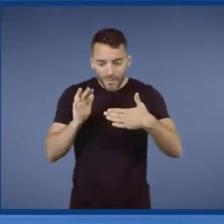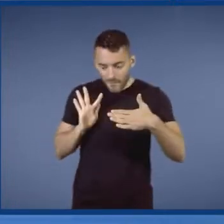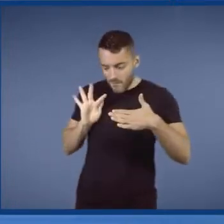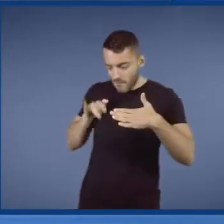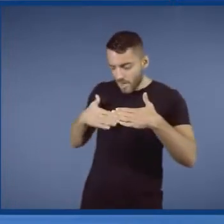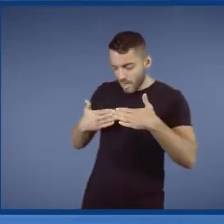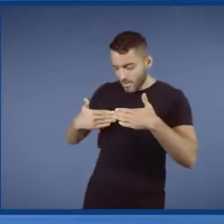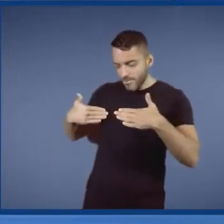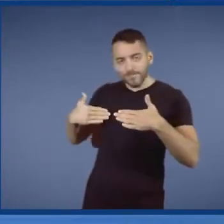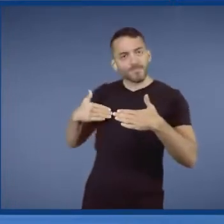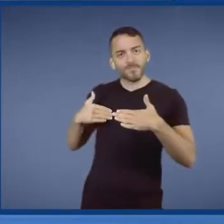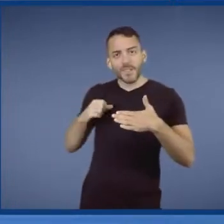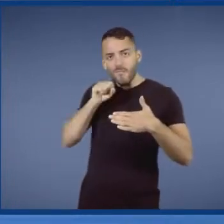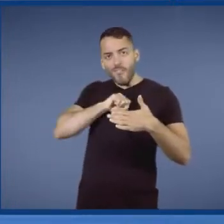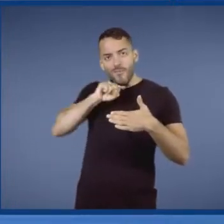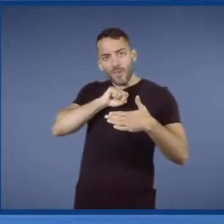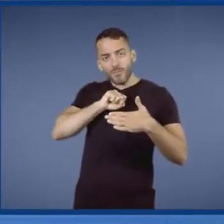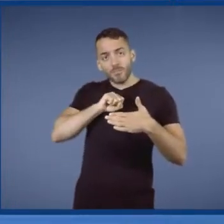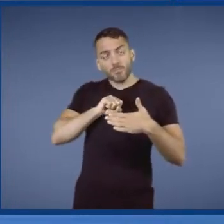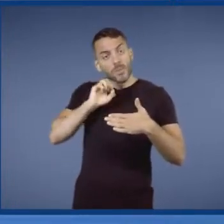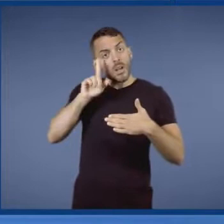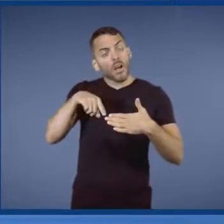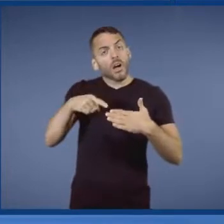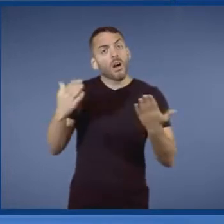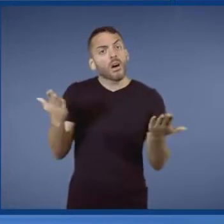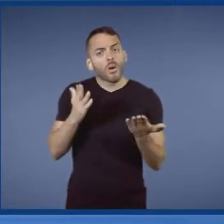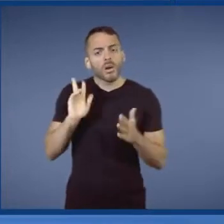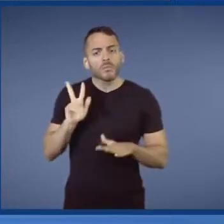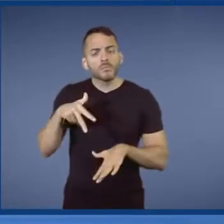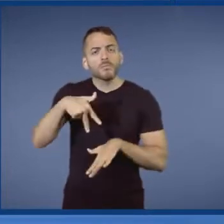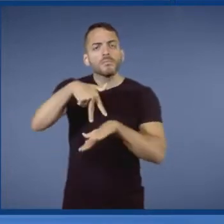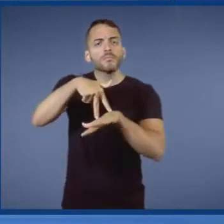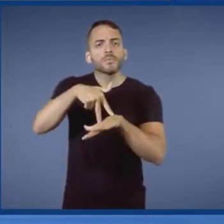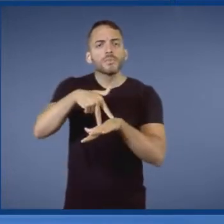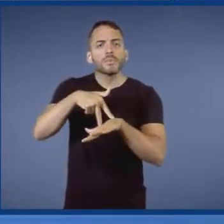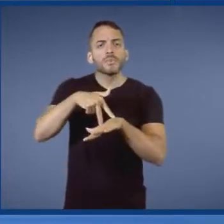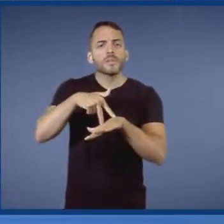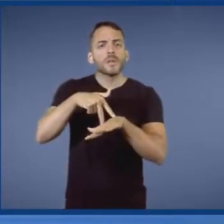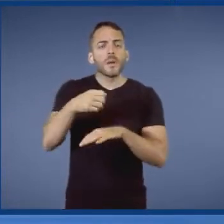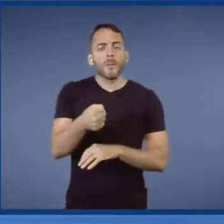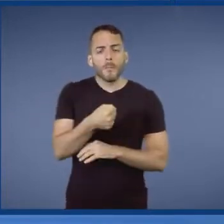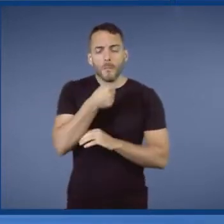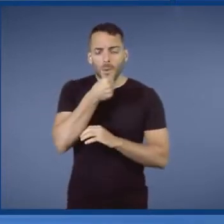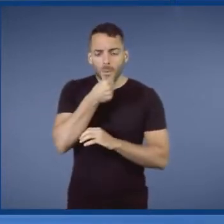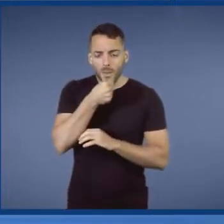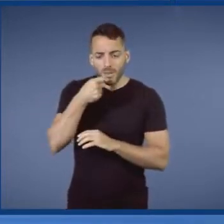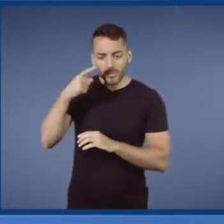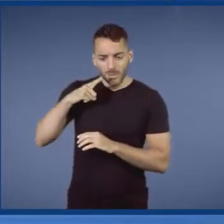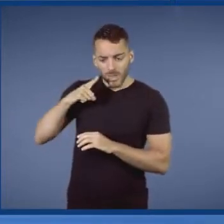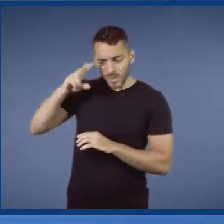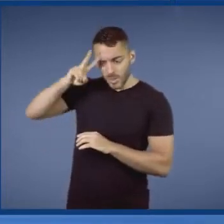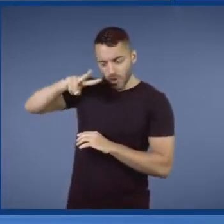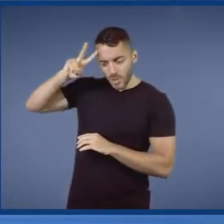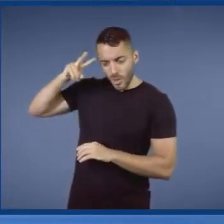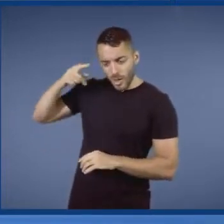É impossível não vir aqui para esse púlpito e não passar um filme na cabeça, não entrar no túnel do tempo.